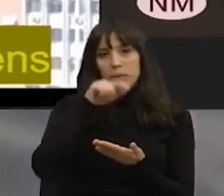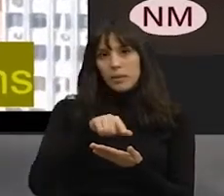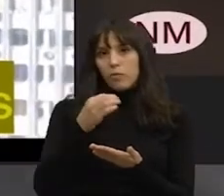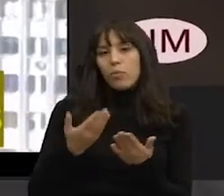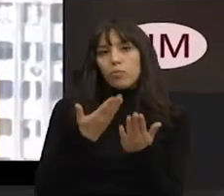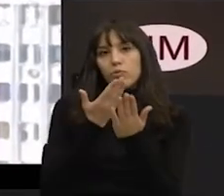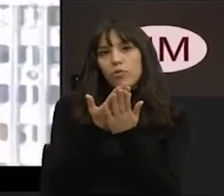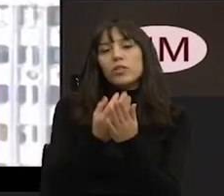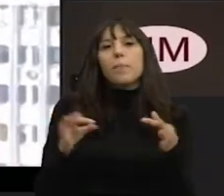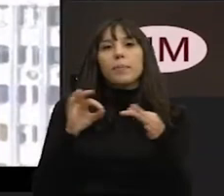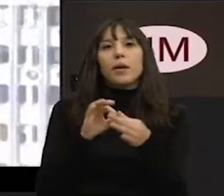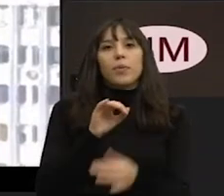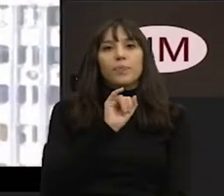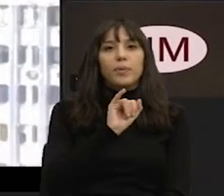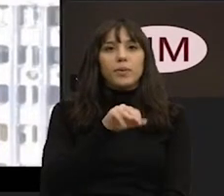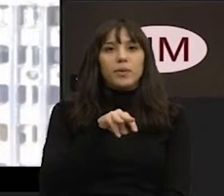a proposta do IMT.